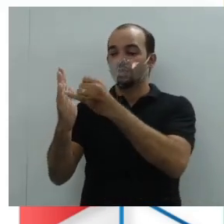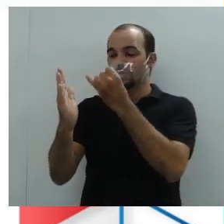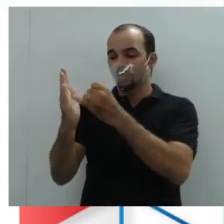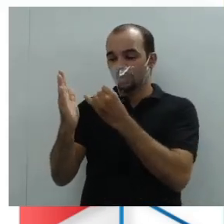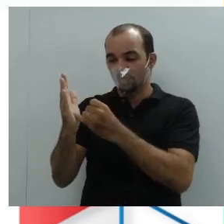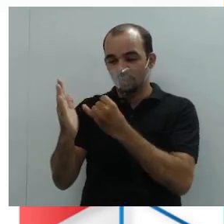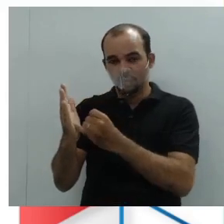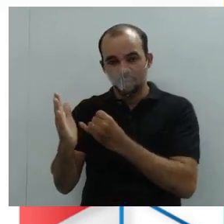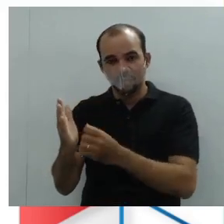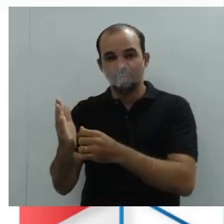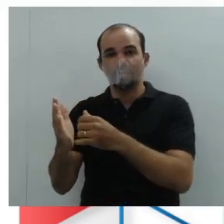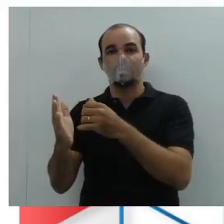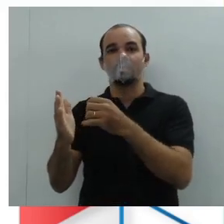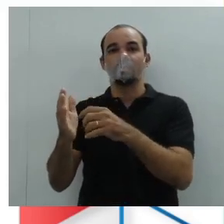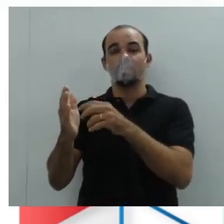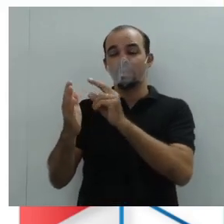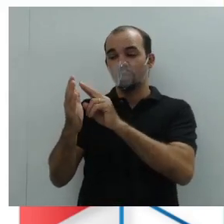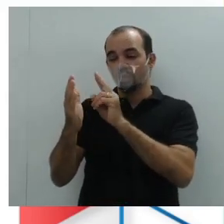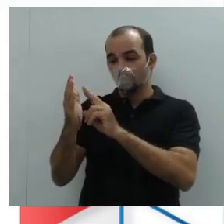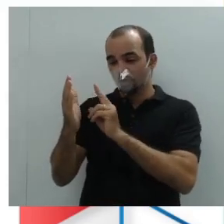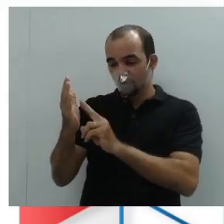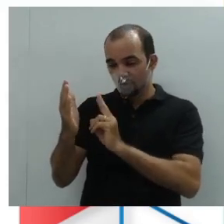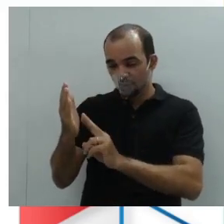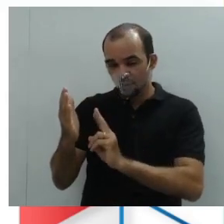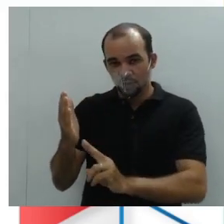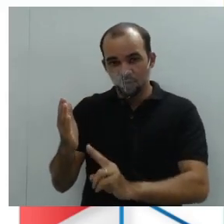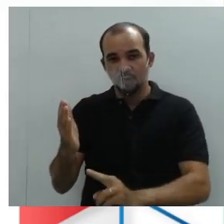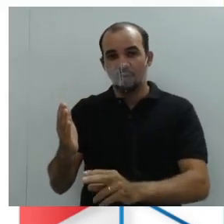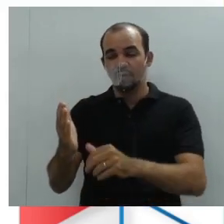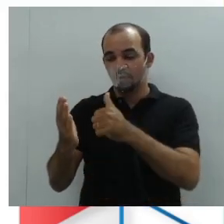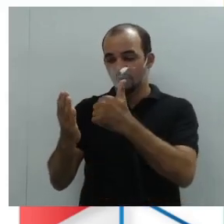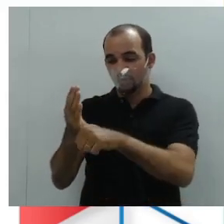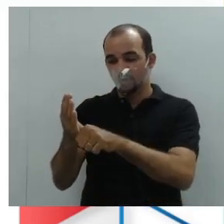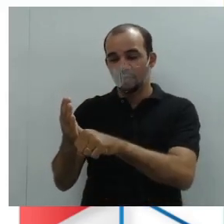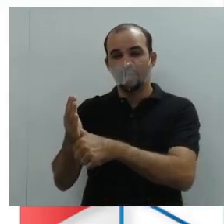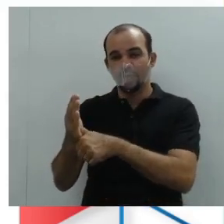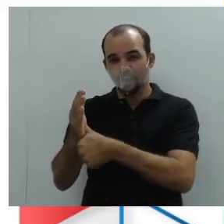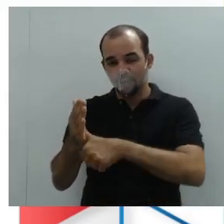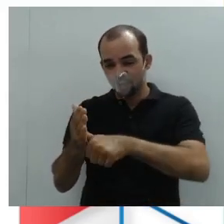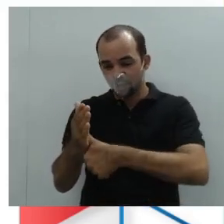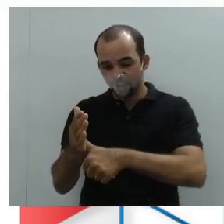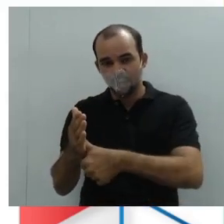mais hábil contabilização dos participantes. Esclareça ainda